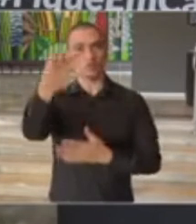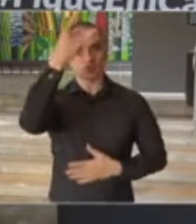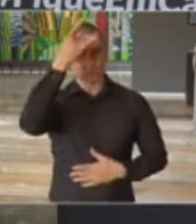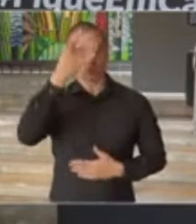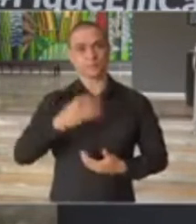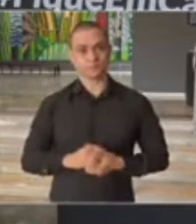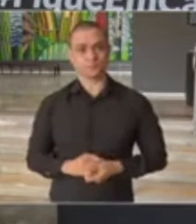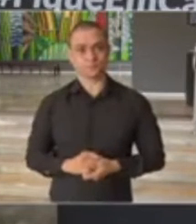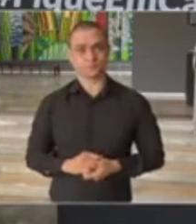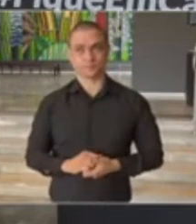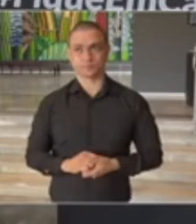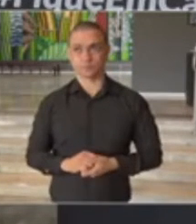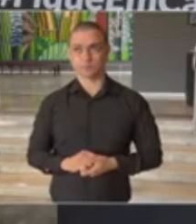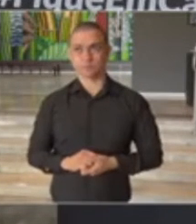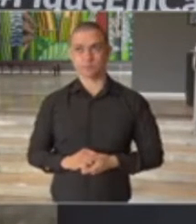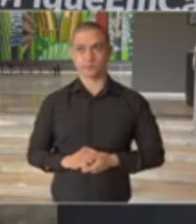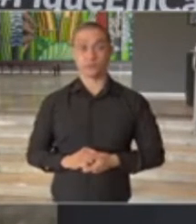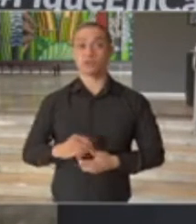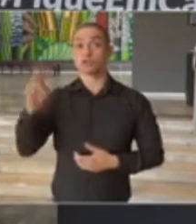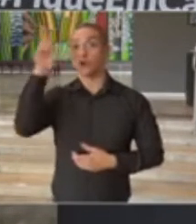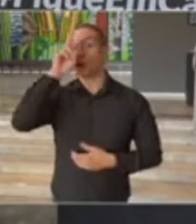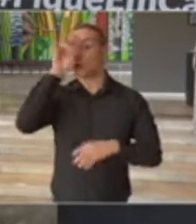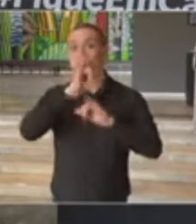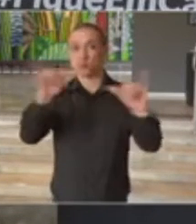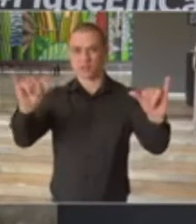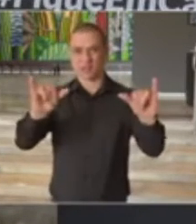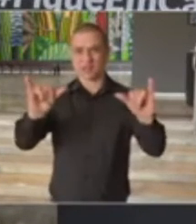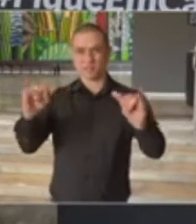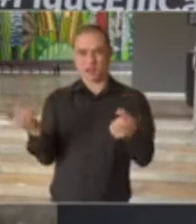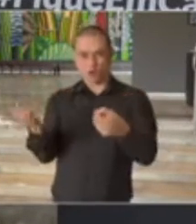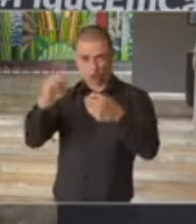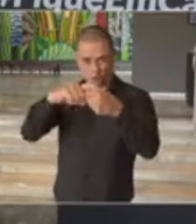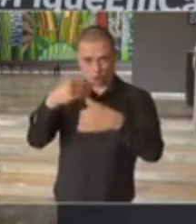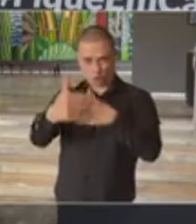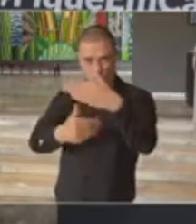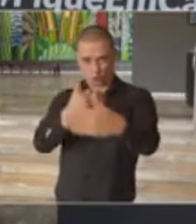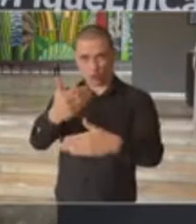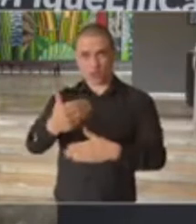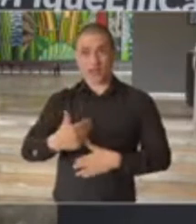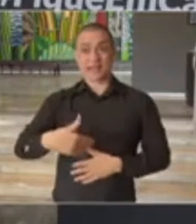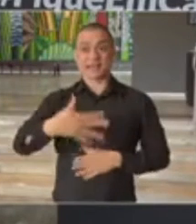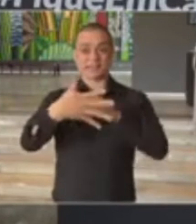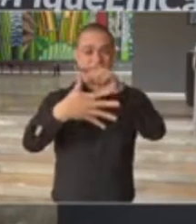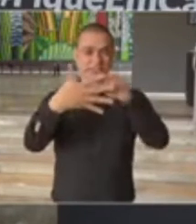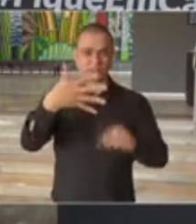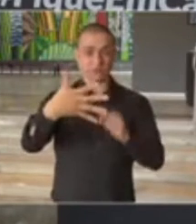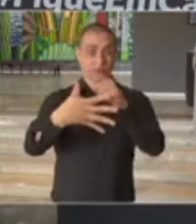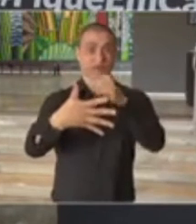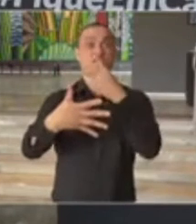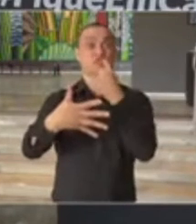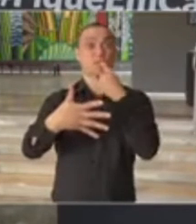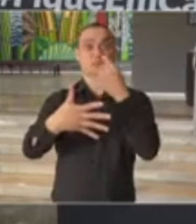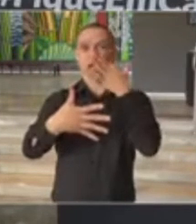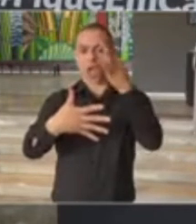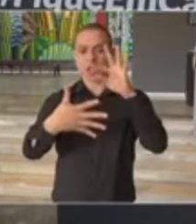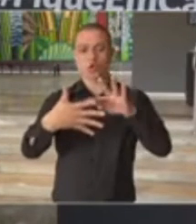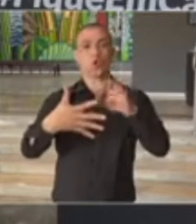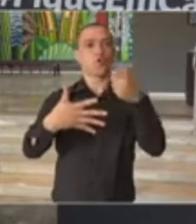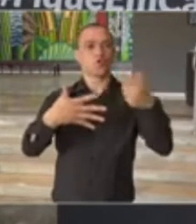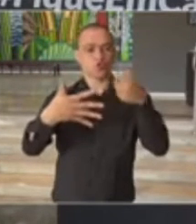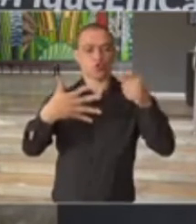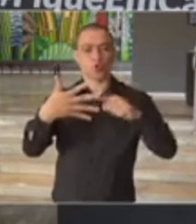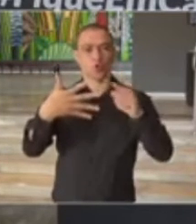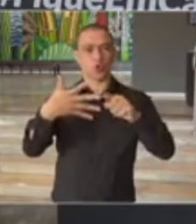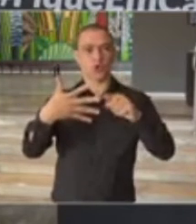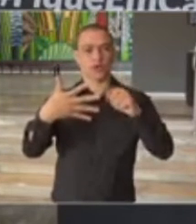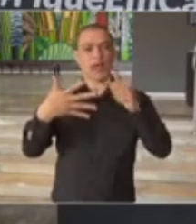aconteça. Lembrando que a retomada é em cinco fases, alerta máximo, controle, a